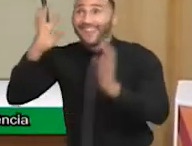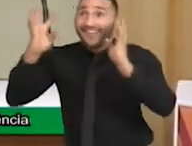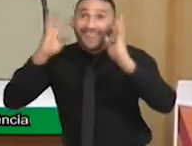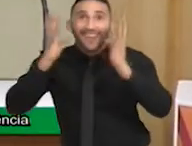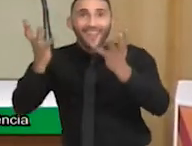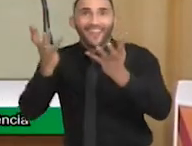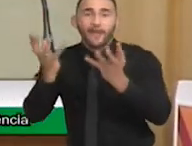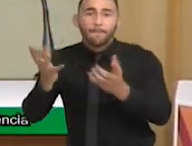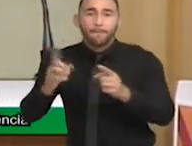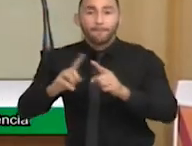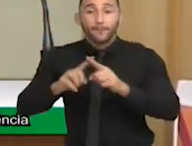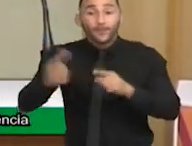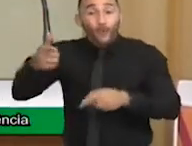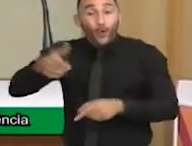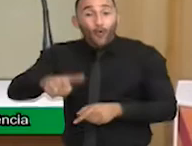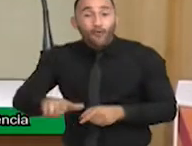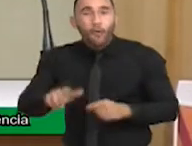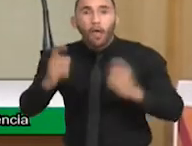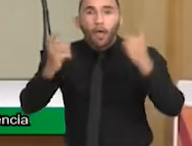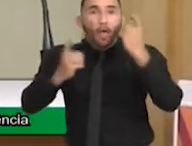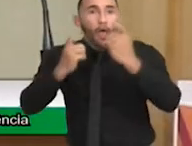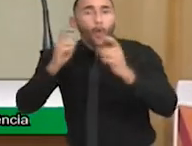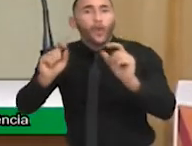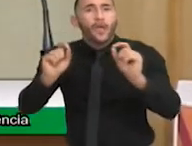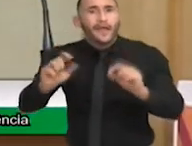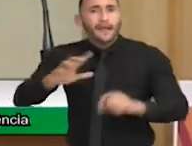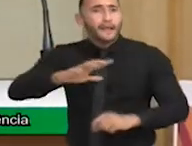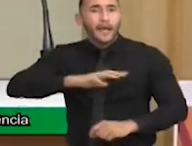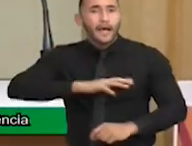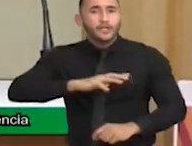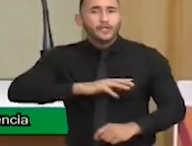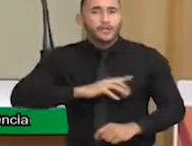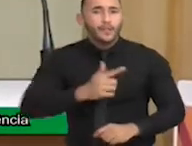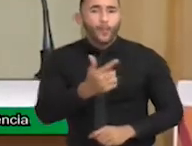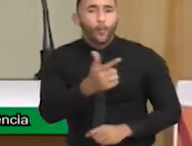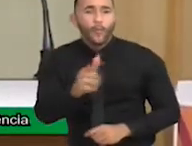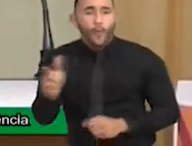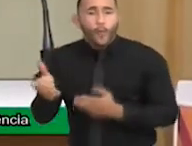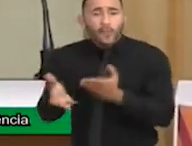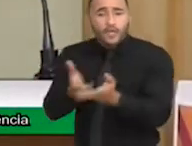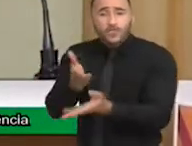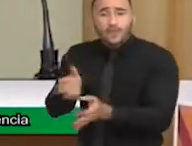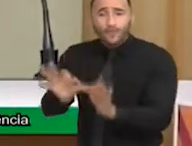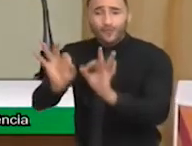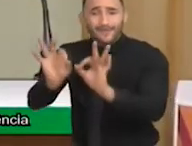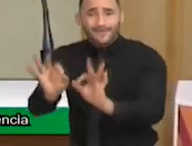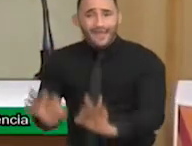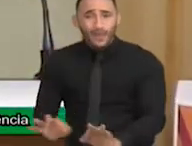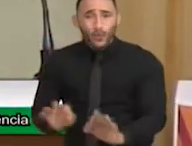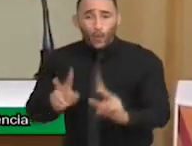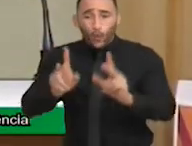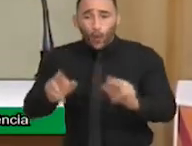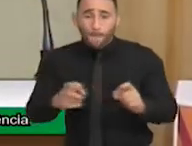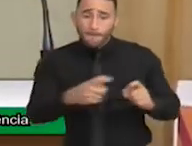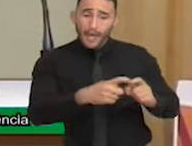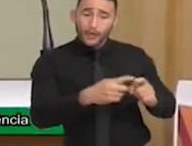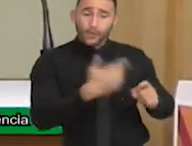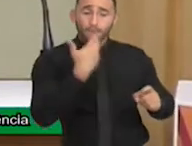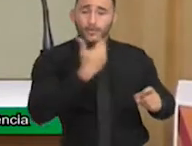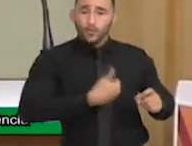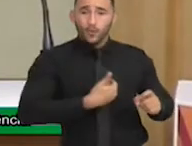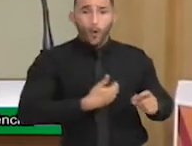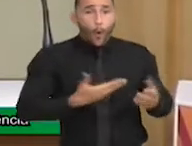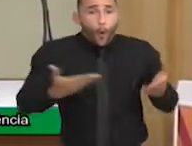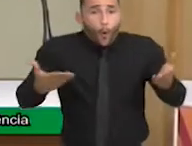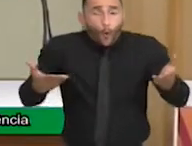novamente, vem o desespero. A nossa cidade não tem um atendimento de acordo com uma solicitação médica. Hoje